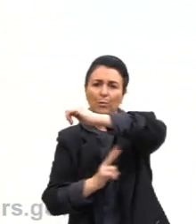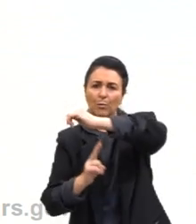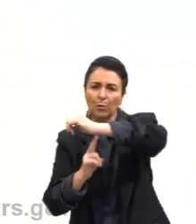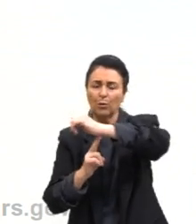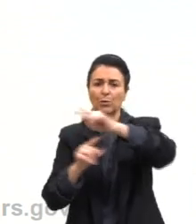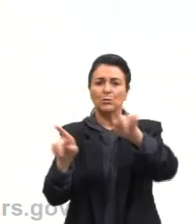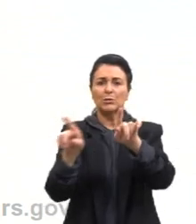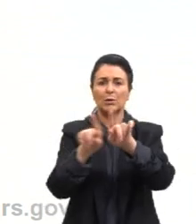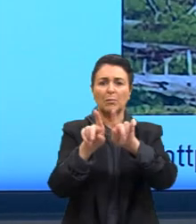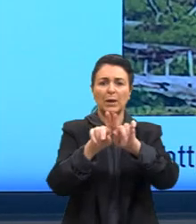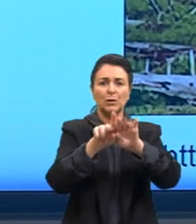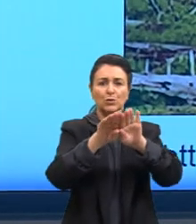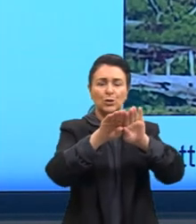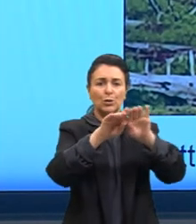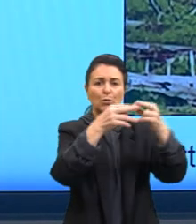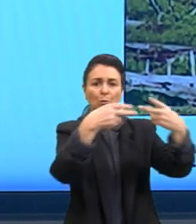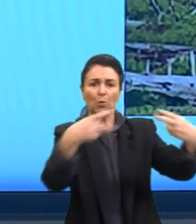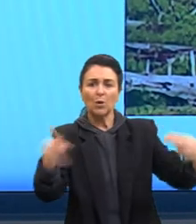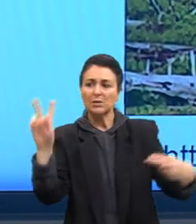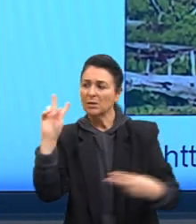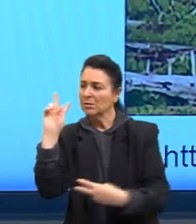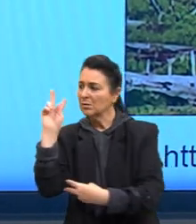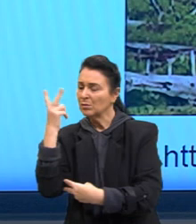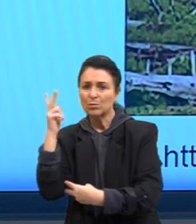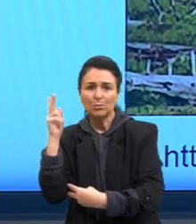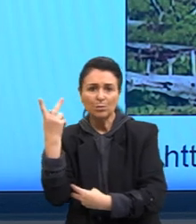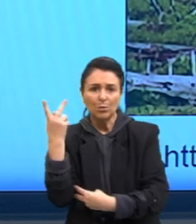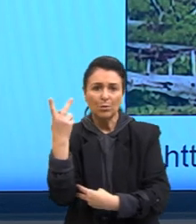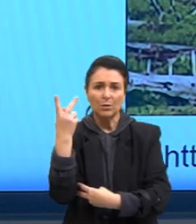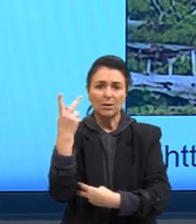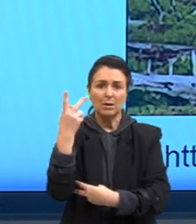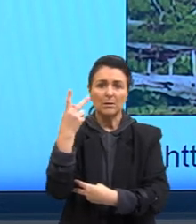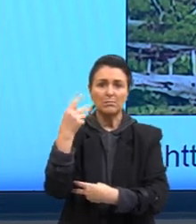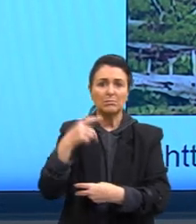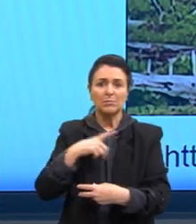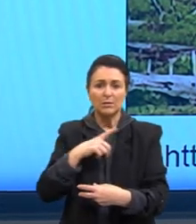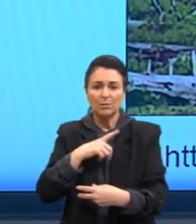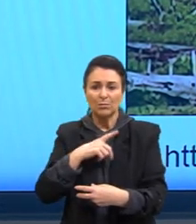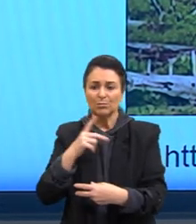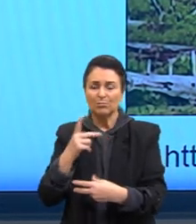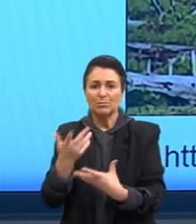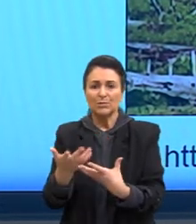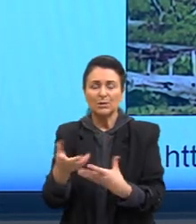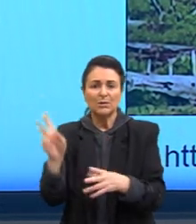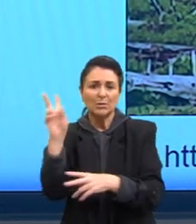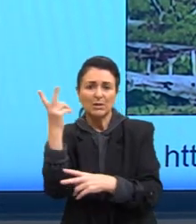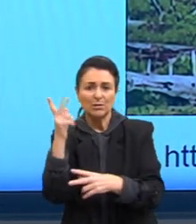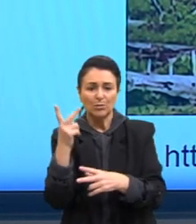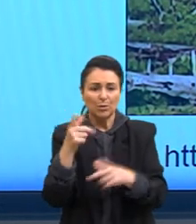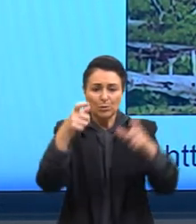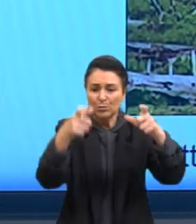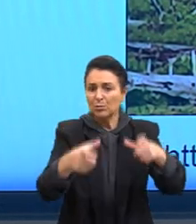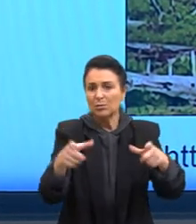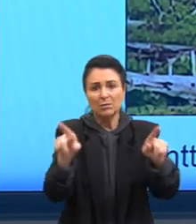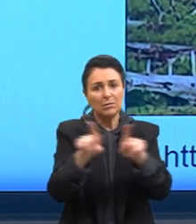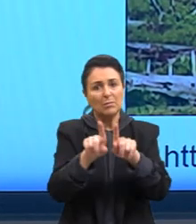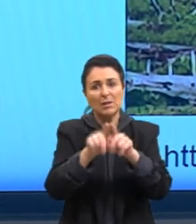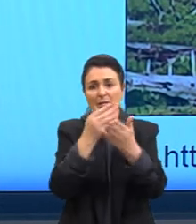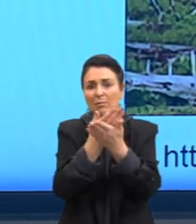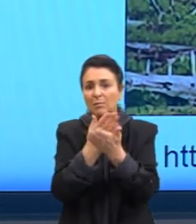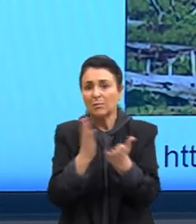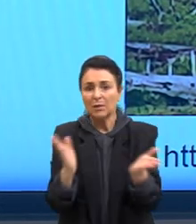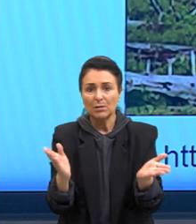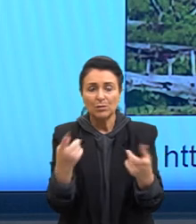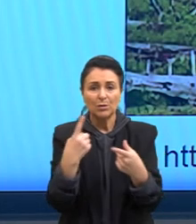históricos, artísticos e históricos, que fazem parte da nossa história, da história de determinado lugar. Às vezes se perde